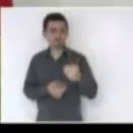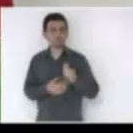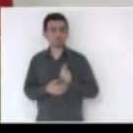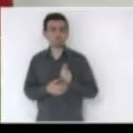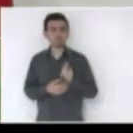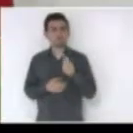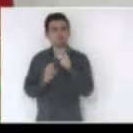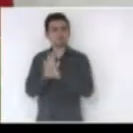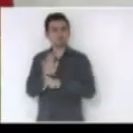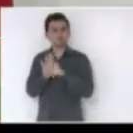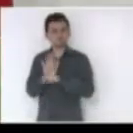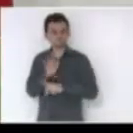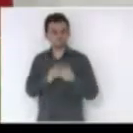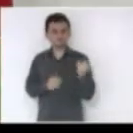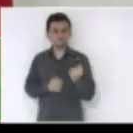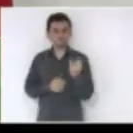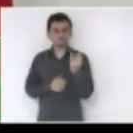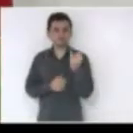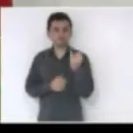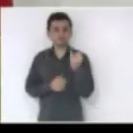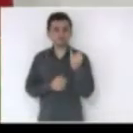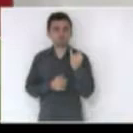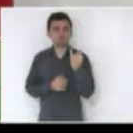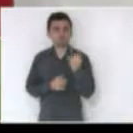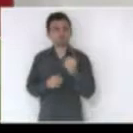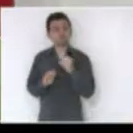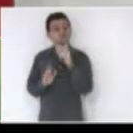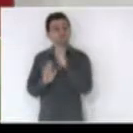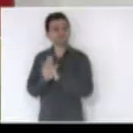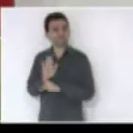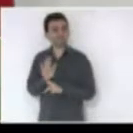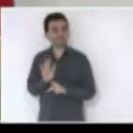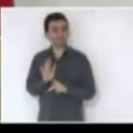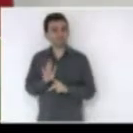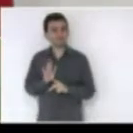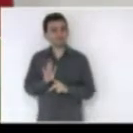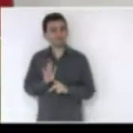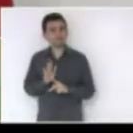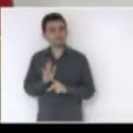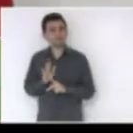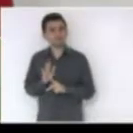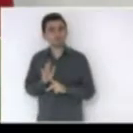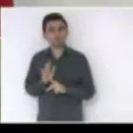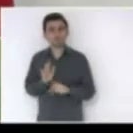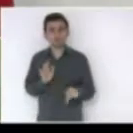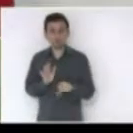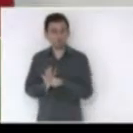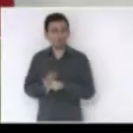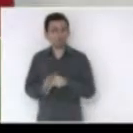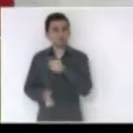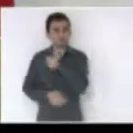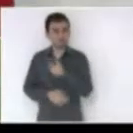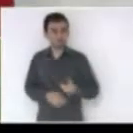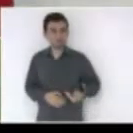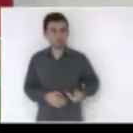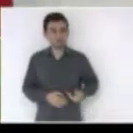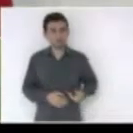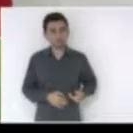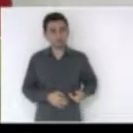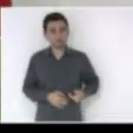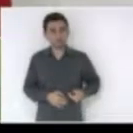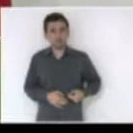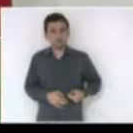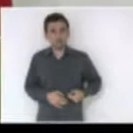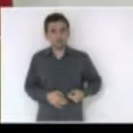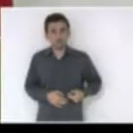projeto de fundamental importância esse projeto é um projeto de estado por quê? porque